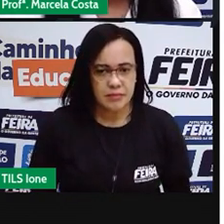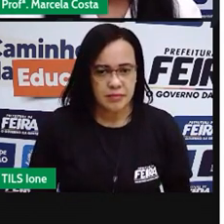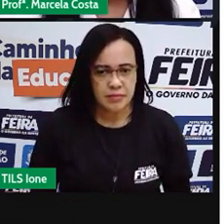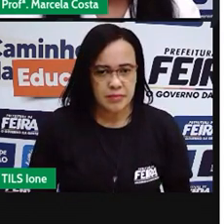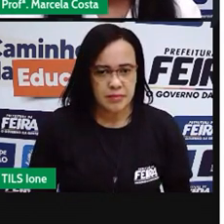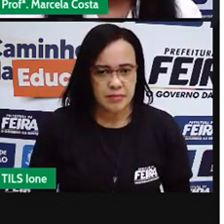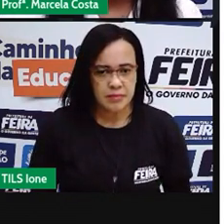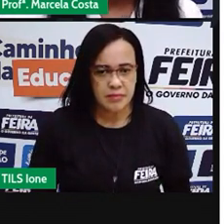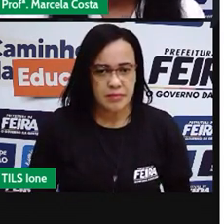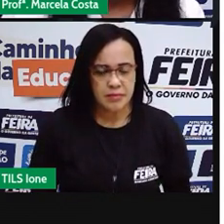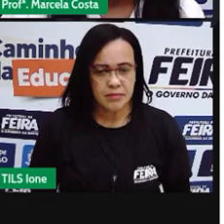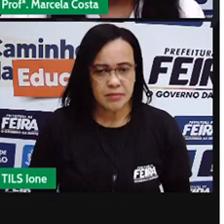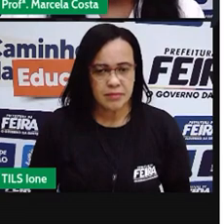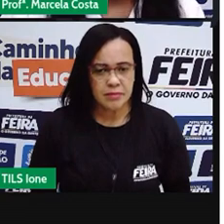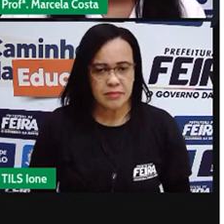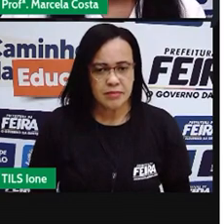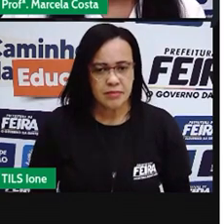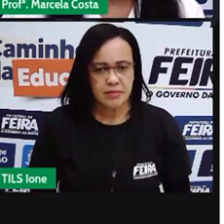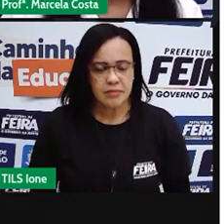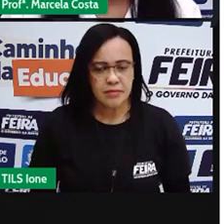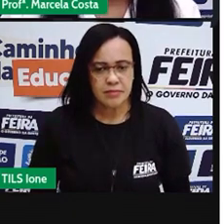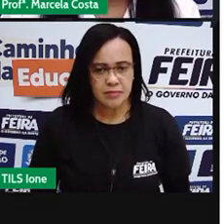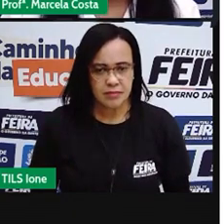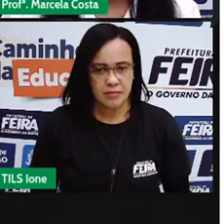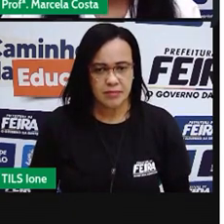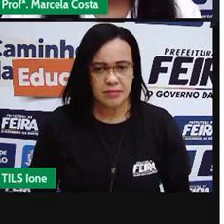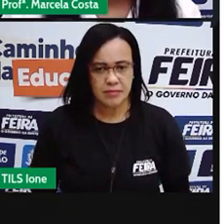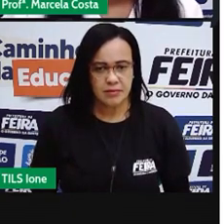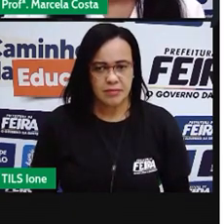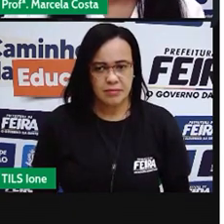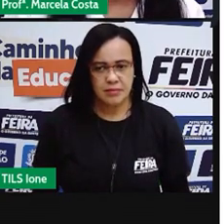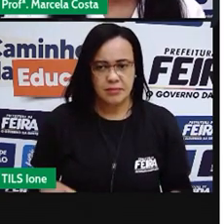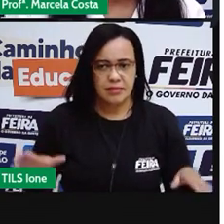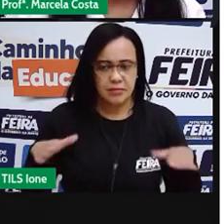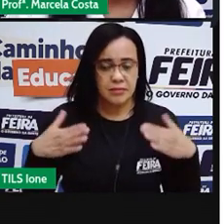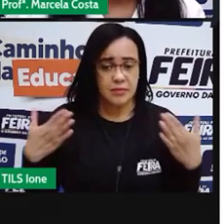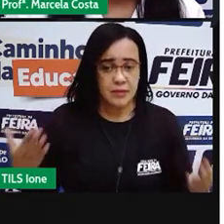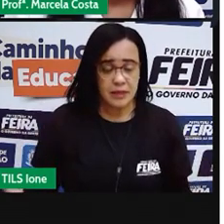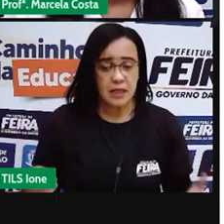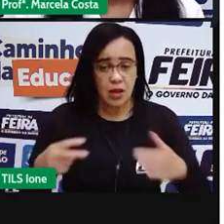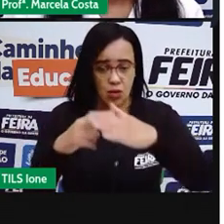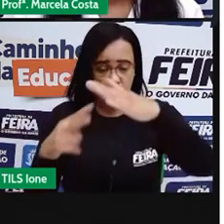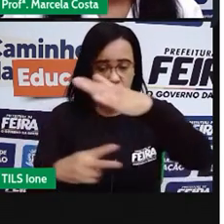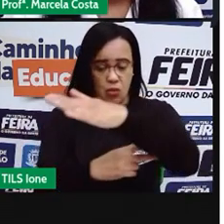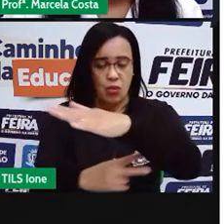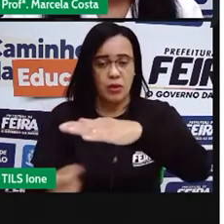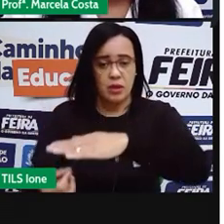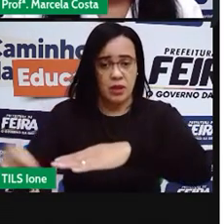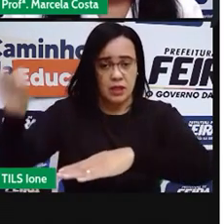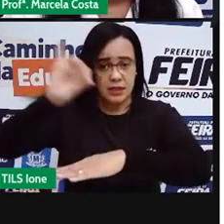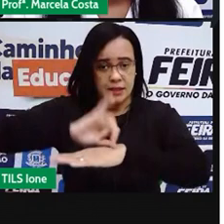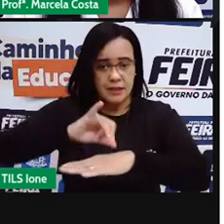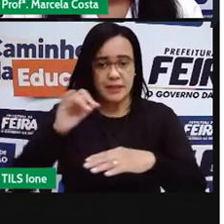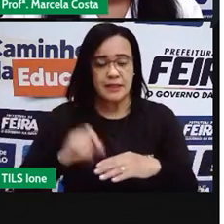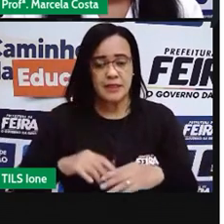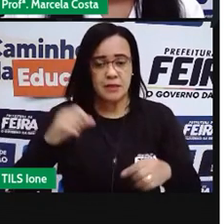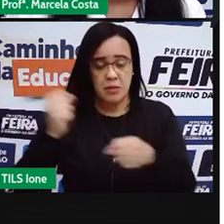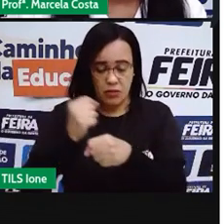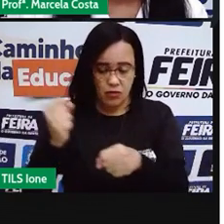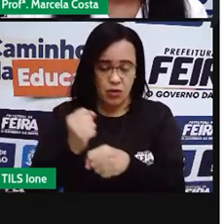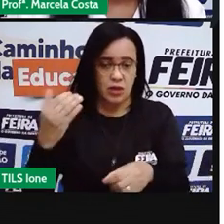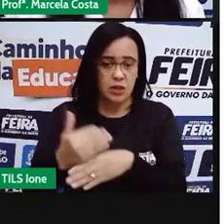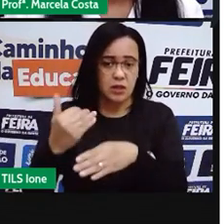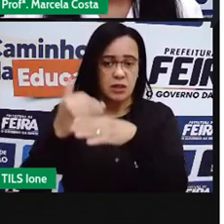melhorias, e ganhou aí um viaduto, para facilitar a mobilidade. É certo?